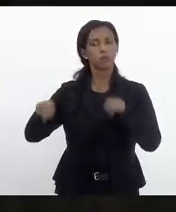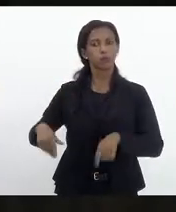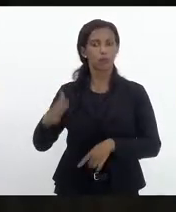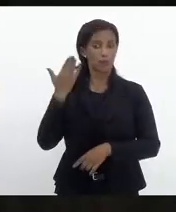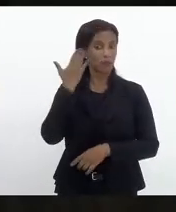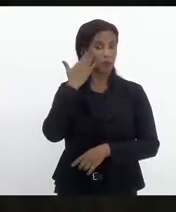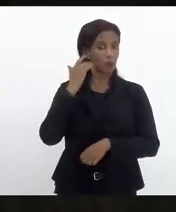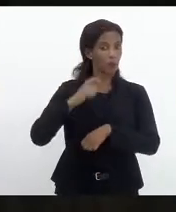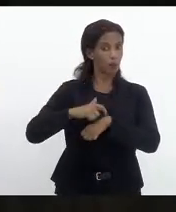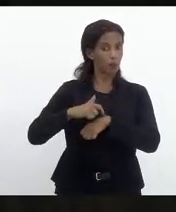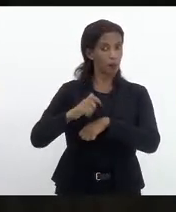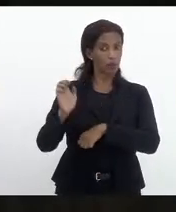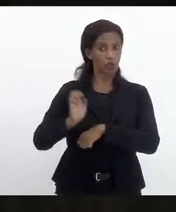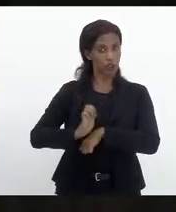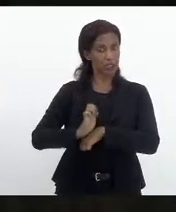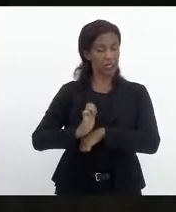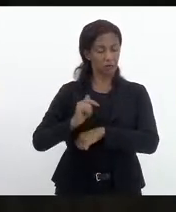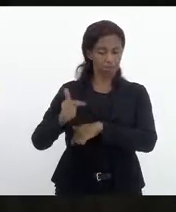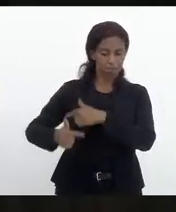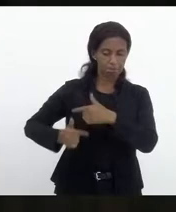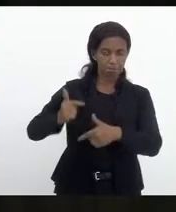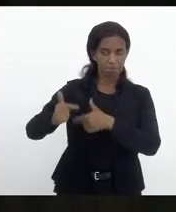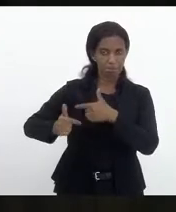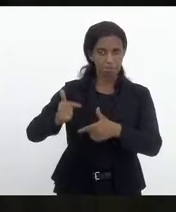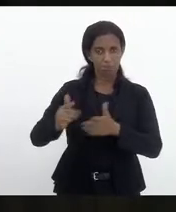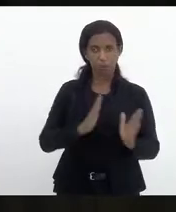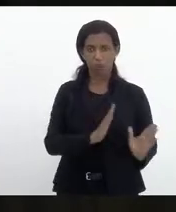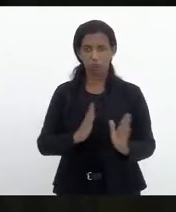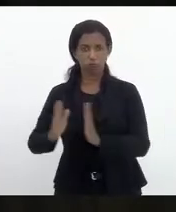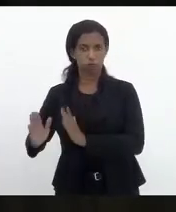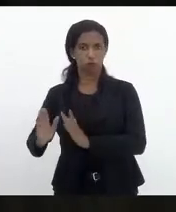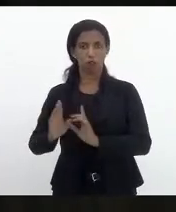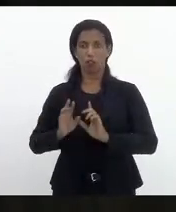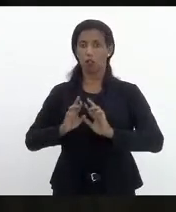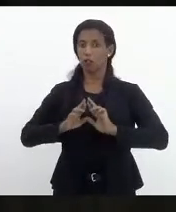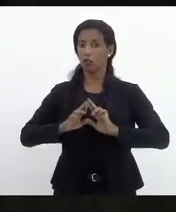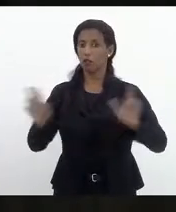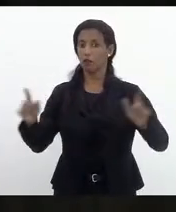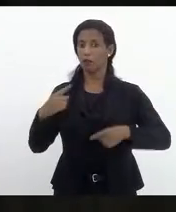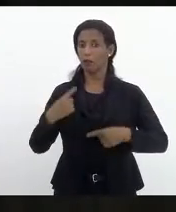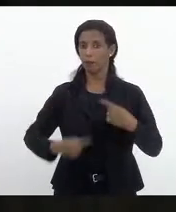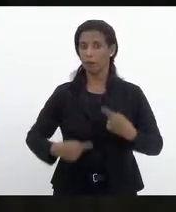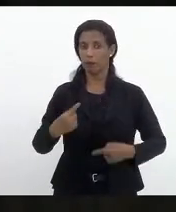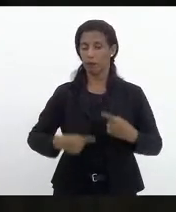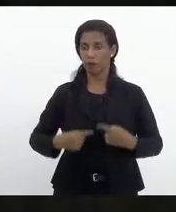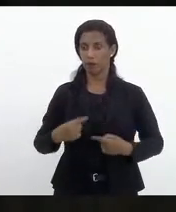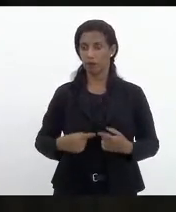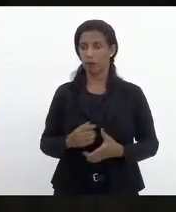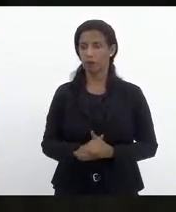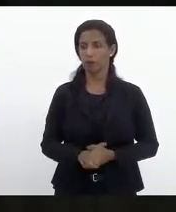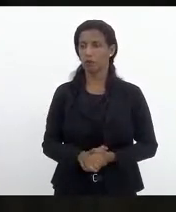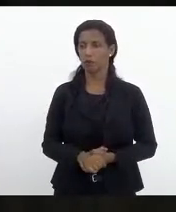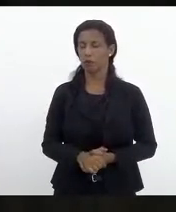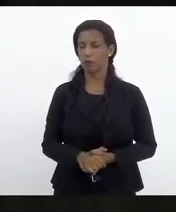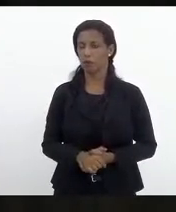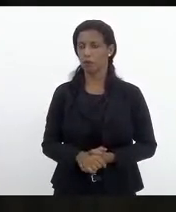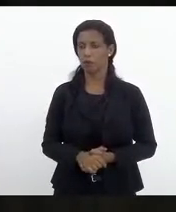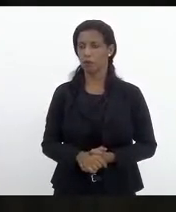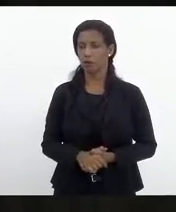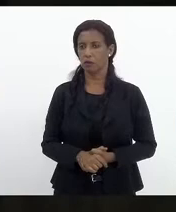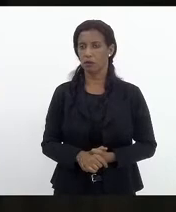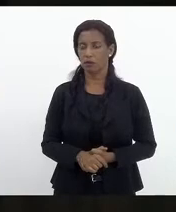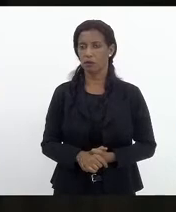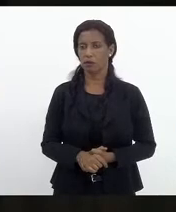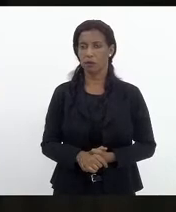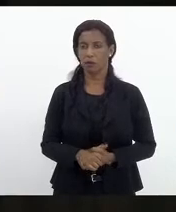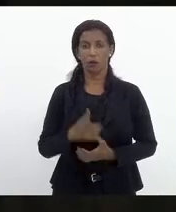entender no momento que o Estado vive e as diferenças políticas no momento certo. Em relação ao a Exª coloca,